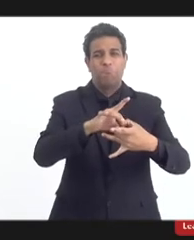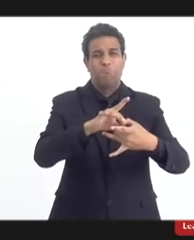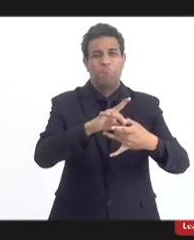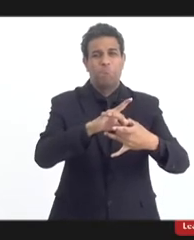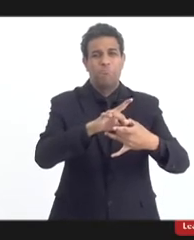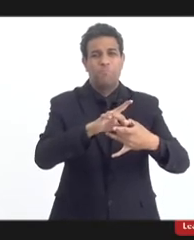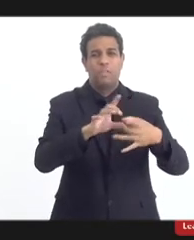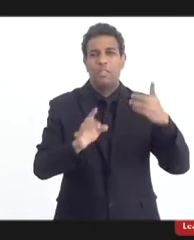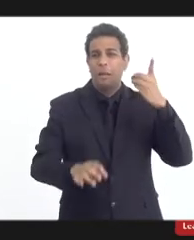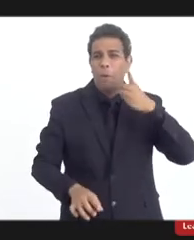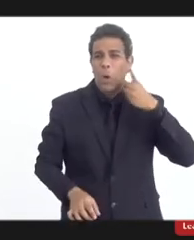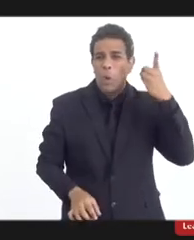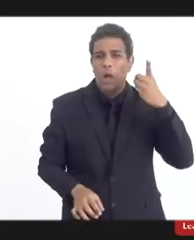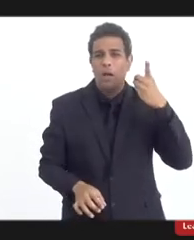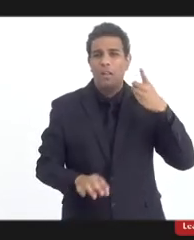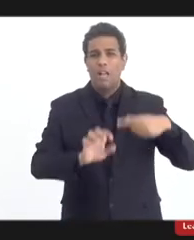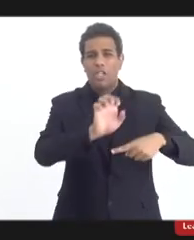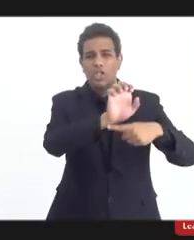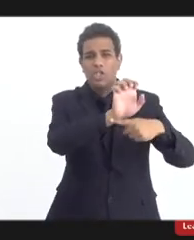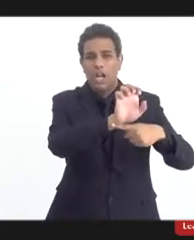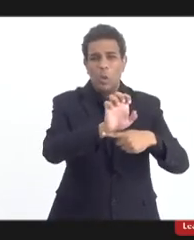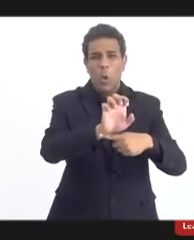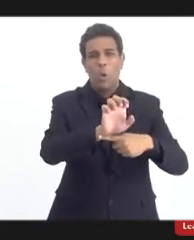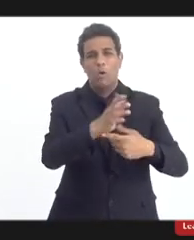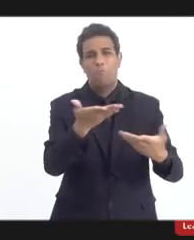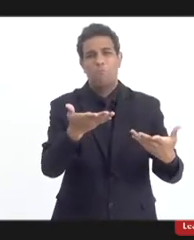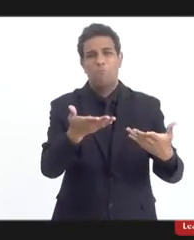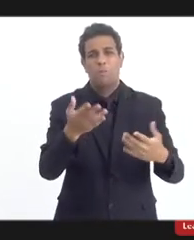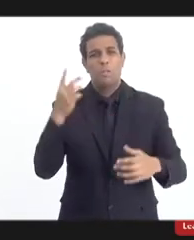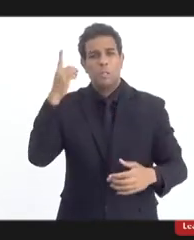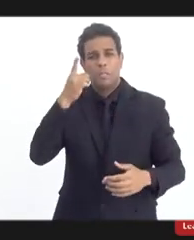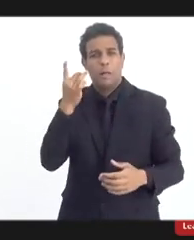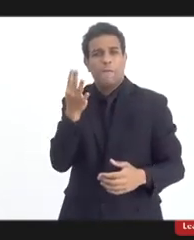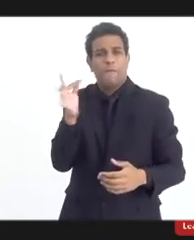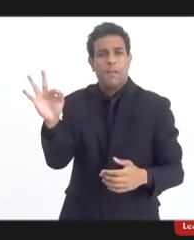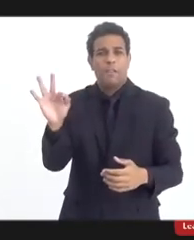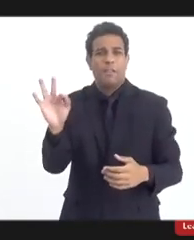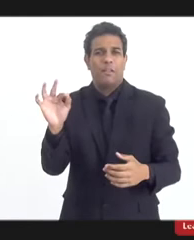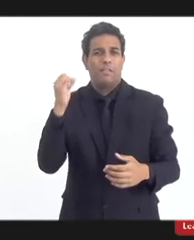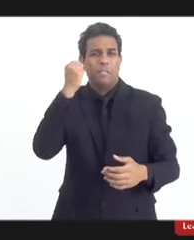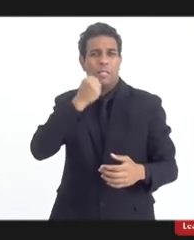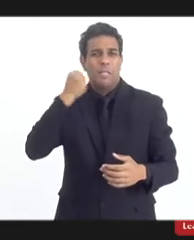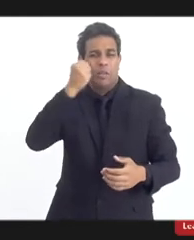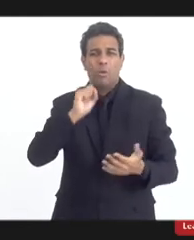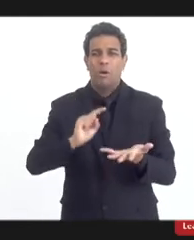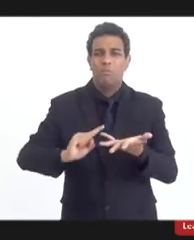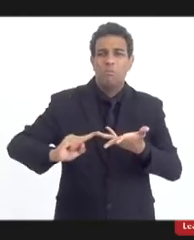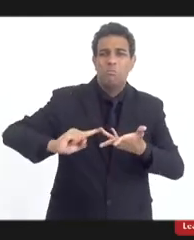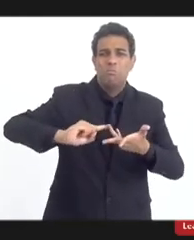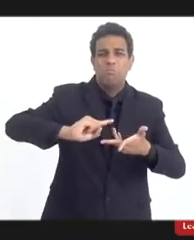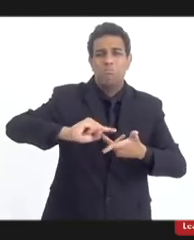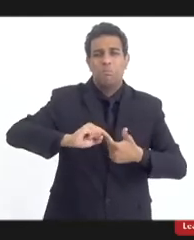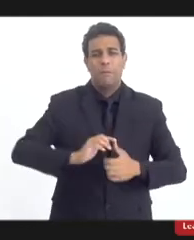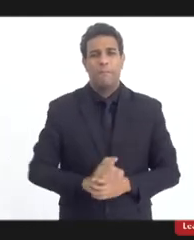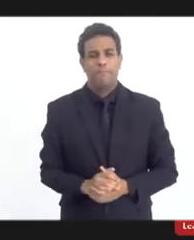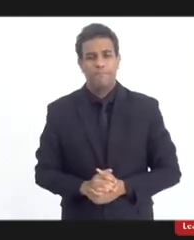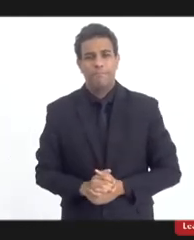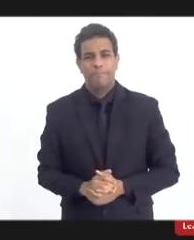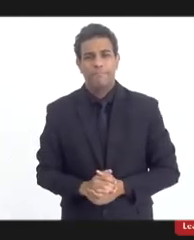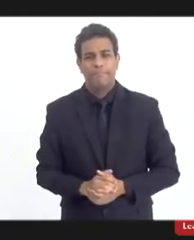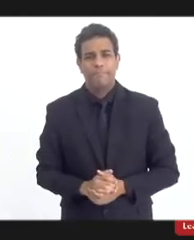deputado estadual, o deputado federal, do senador, enfim, etc. E aí, se